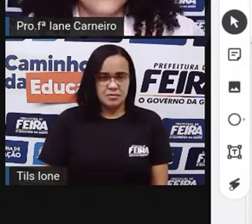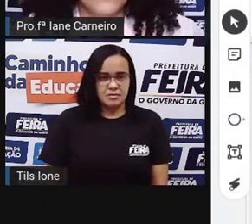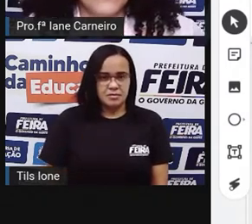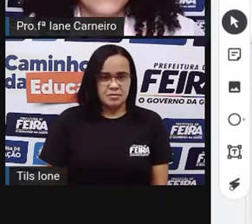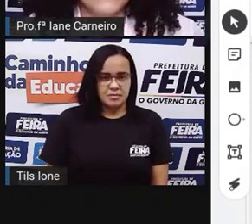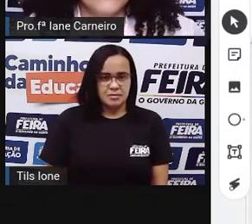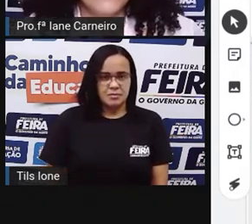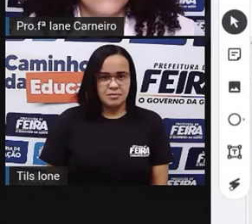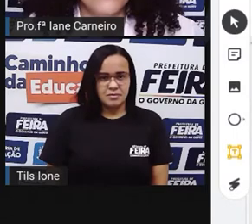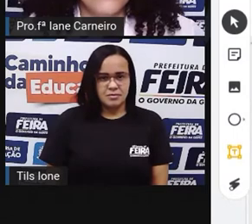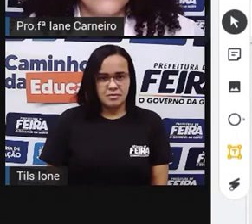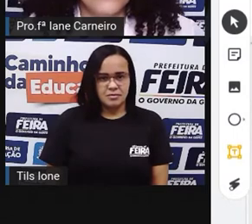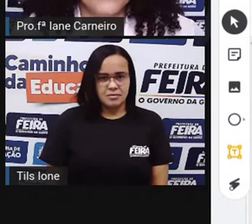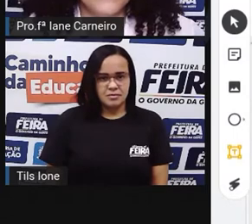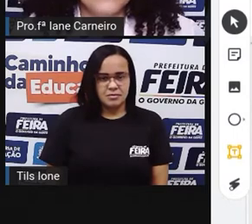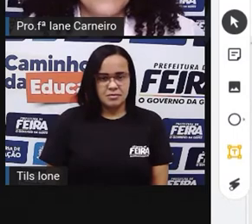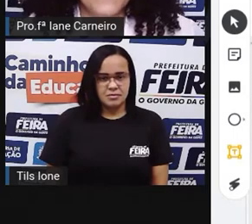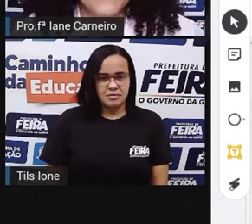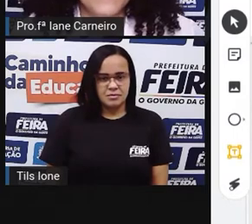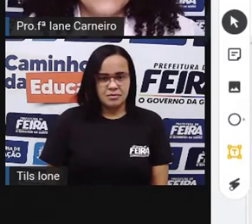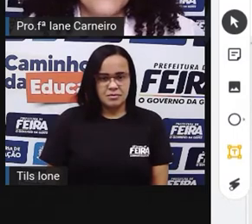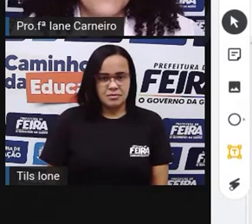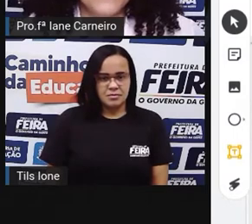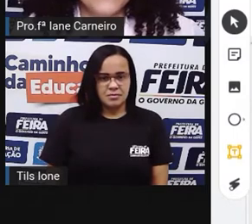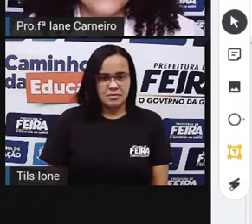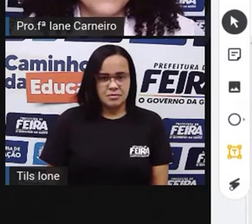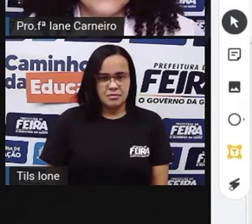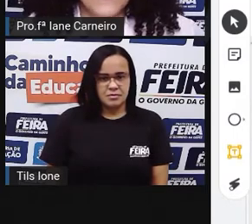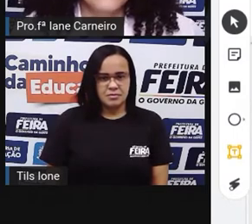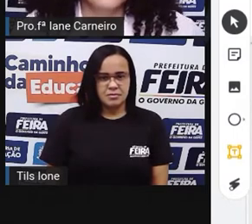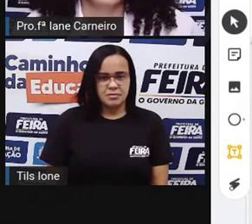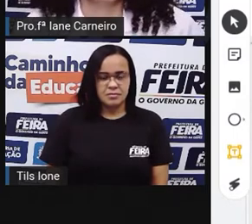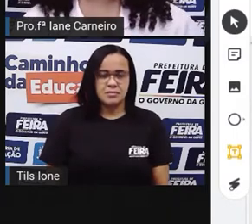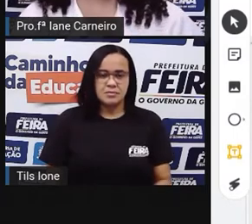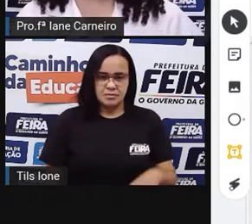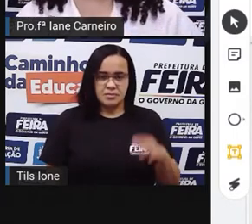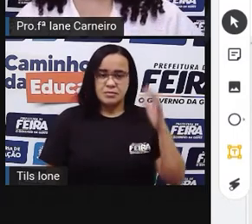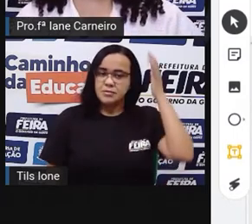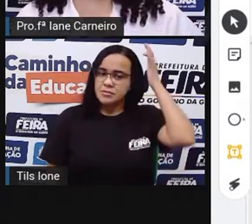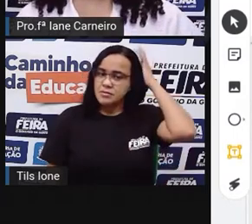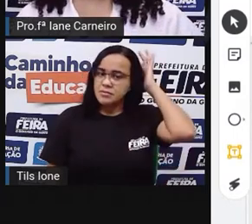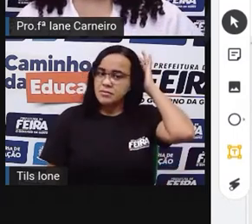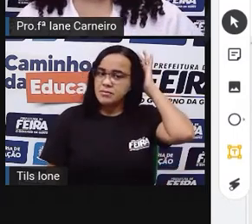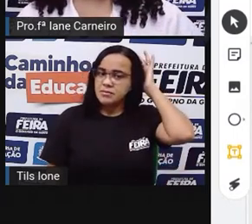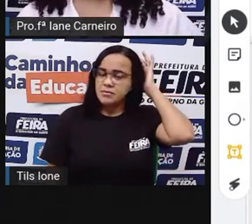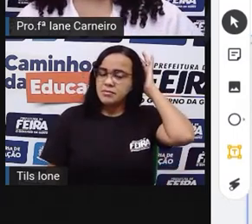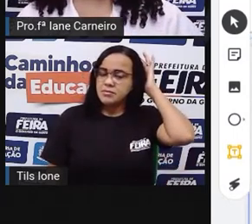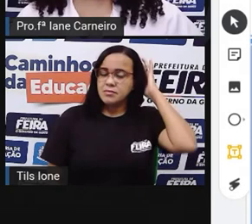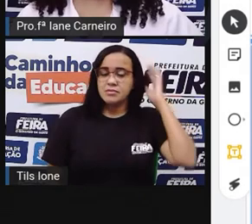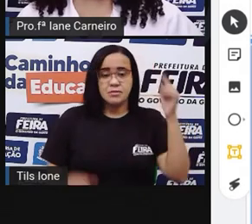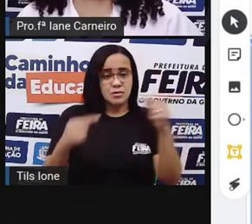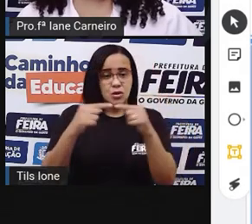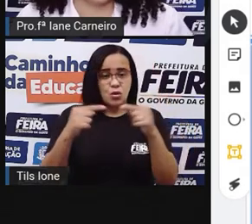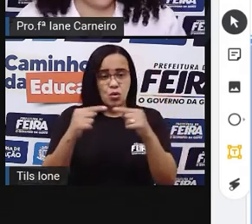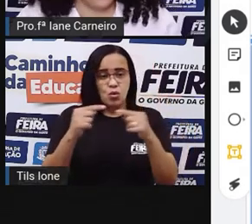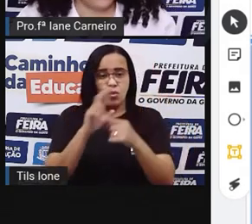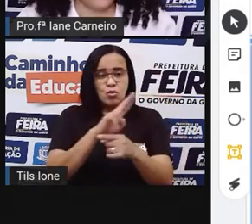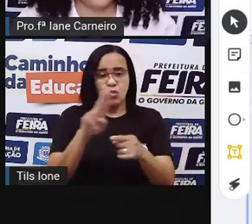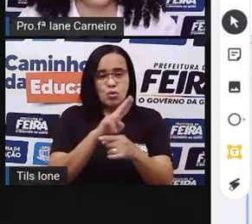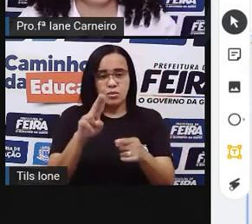Vou colocar aqui uma cor para a gente saber que esse é Fabrício, tá certo? Pronto. Deixa eu aumentar um pouquinho só.